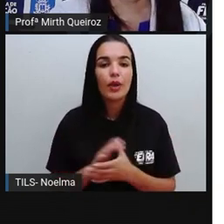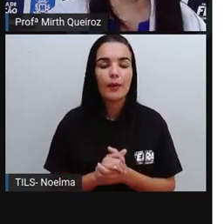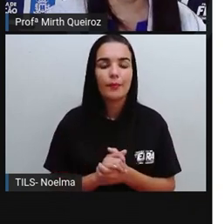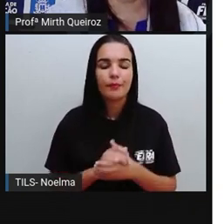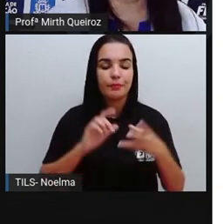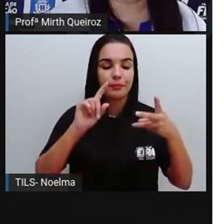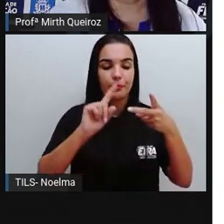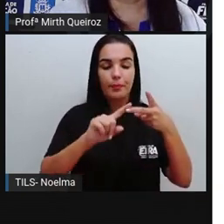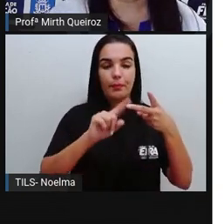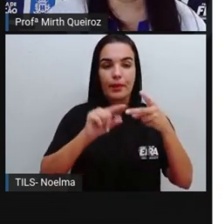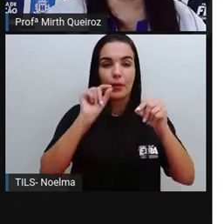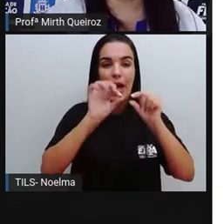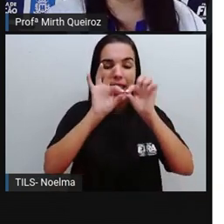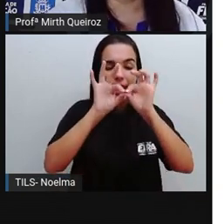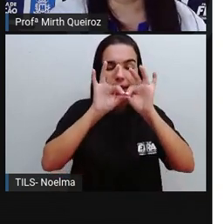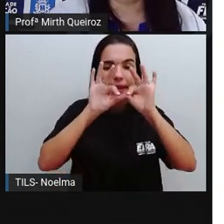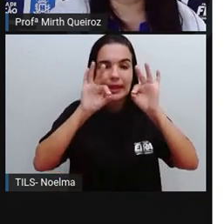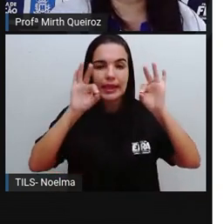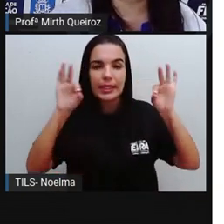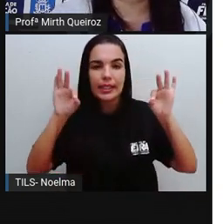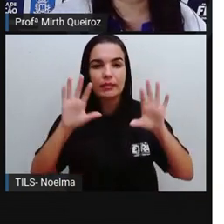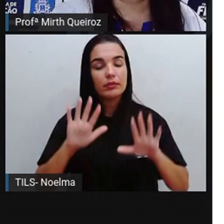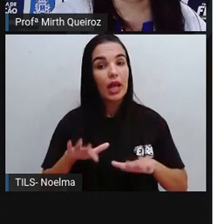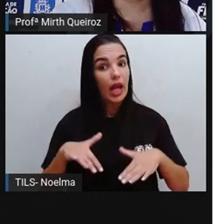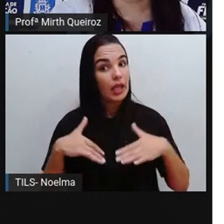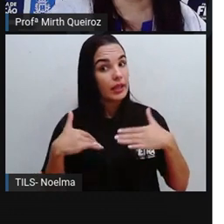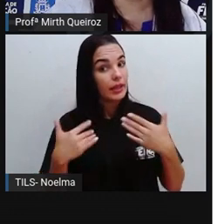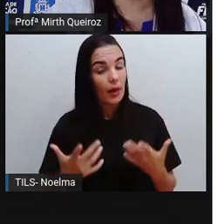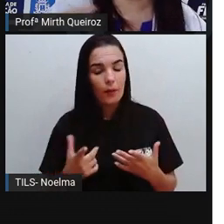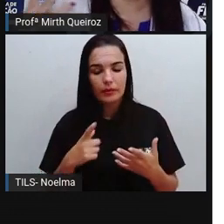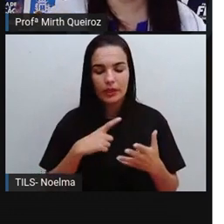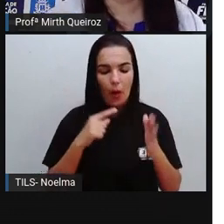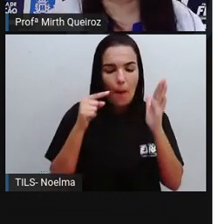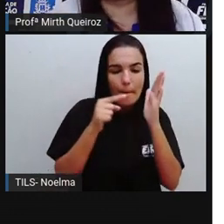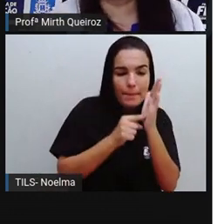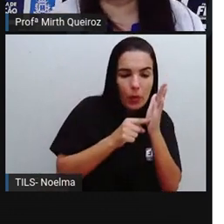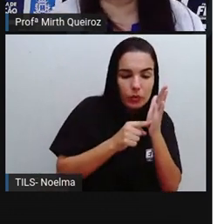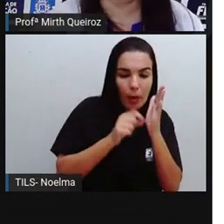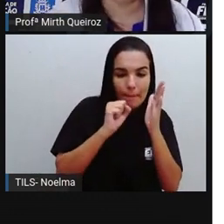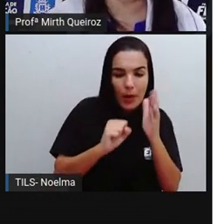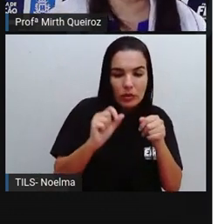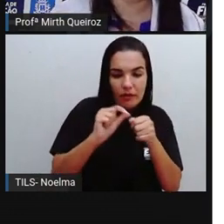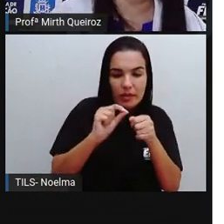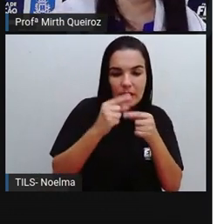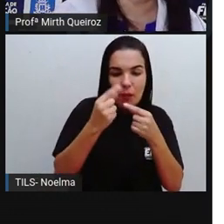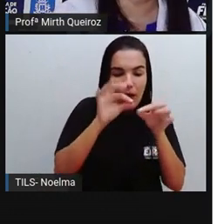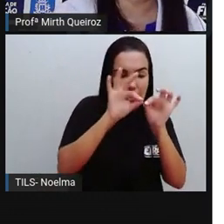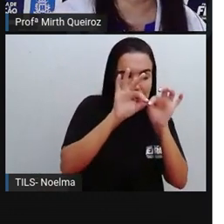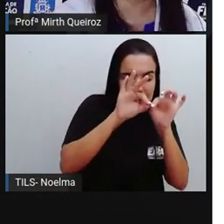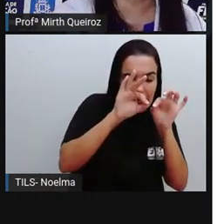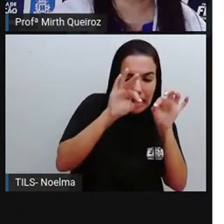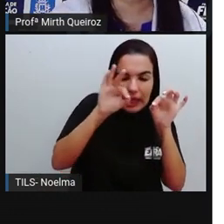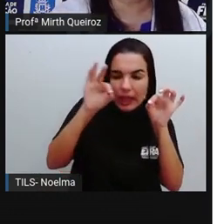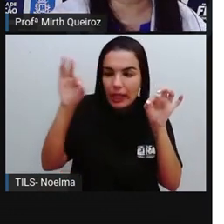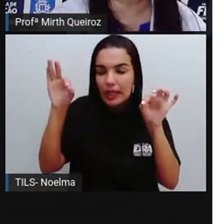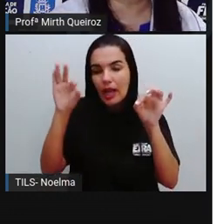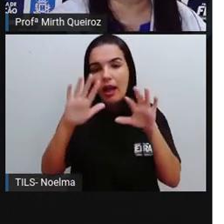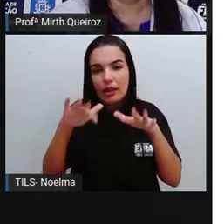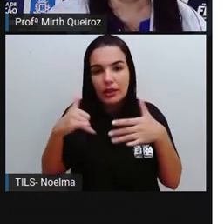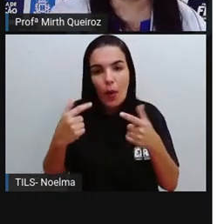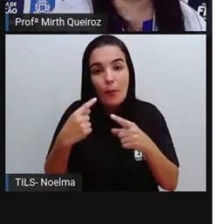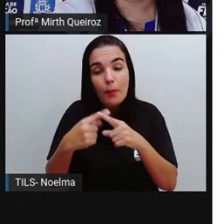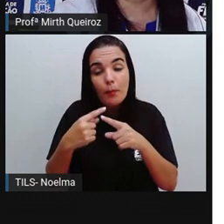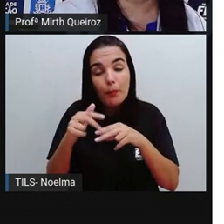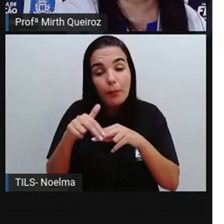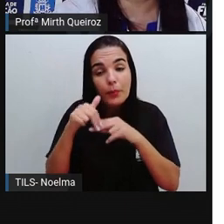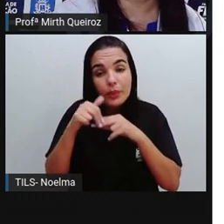A linha, a partir de um ponto, nós podemos traçar uma linha. Por isso que a gente fala que é do ponto que tudo começa.